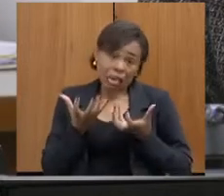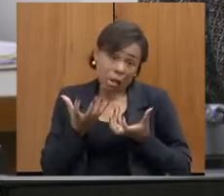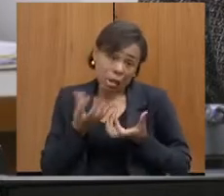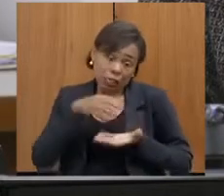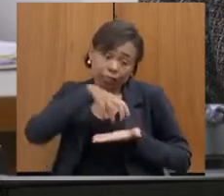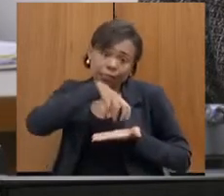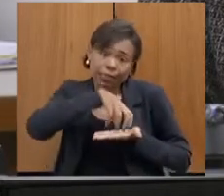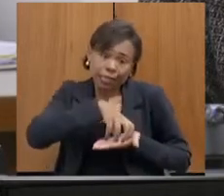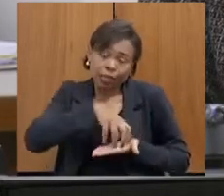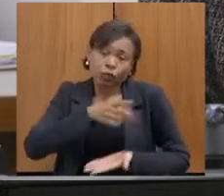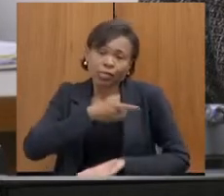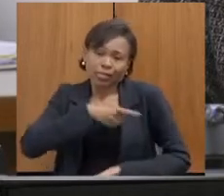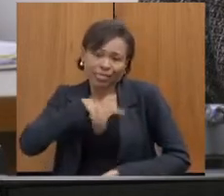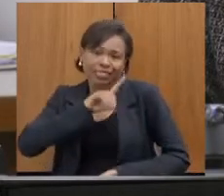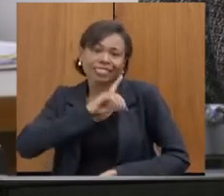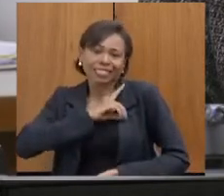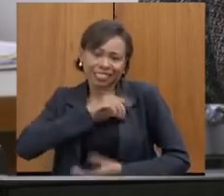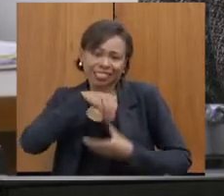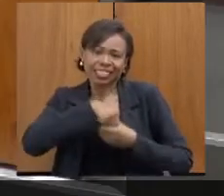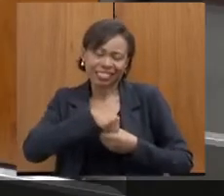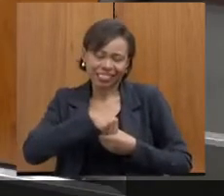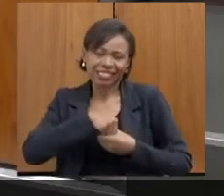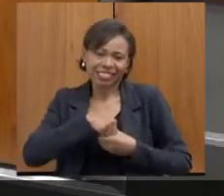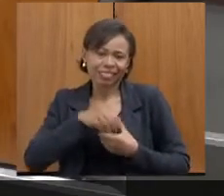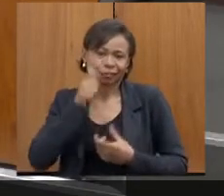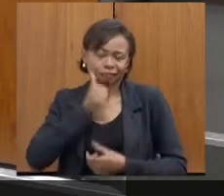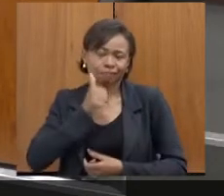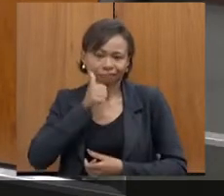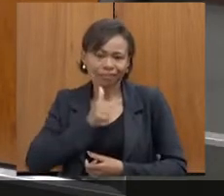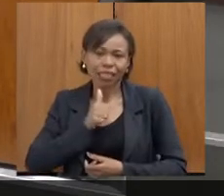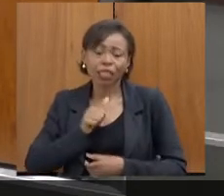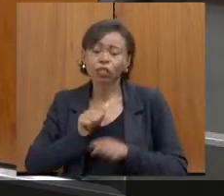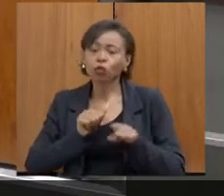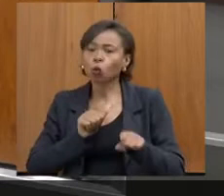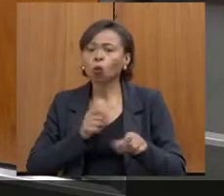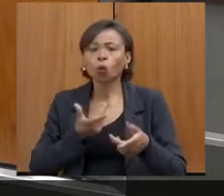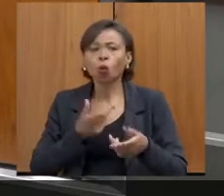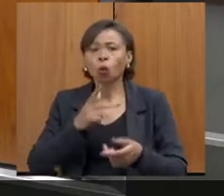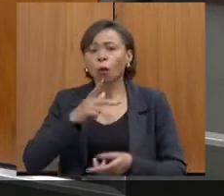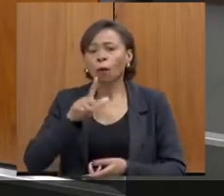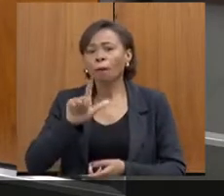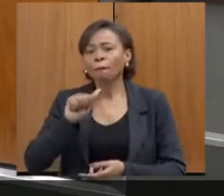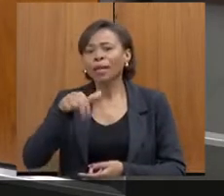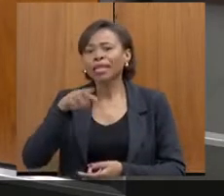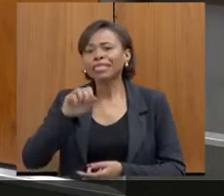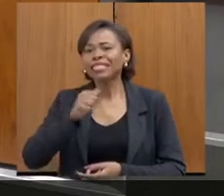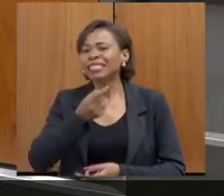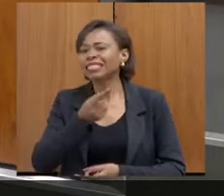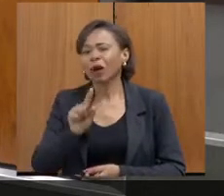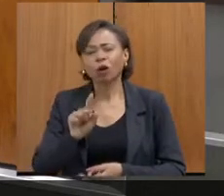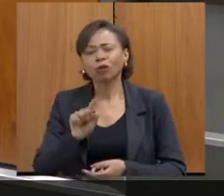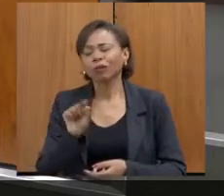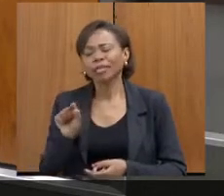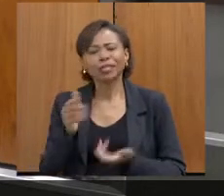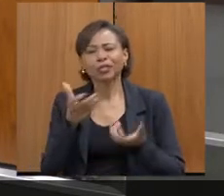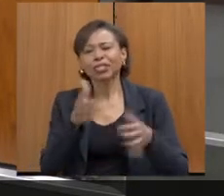A gente vê que as vítimas deixam de pedir a medida protetiva mesmo no plantão, tanto que segunda-feira geralmente é o nosso dia mais